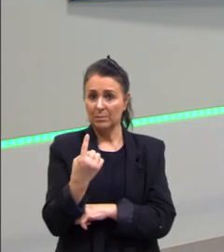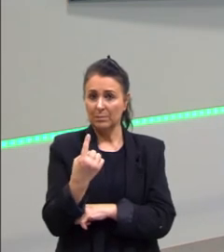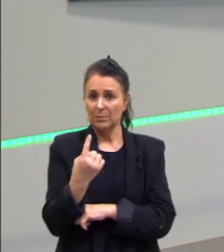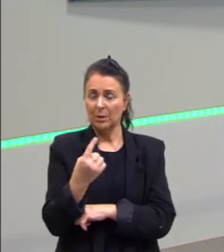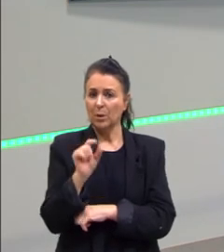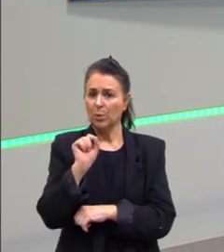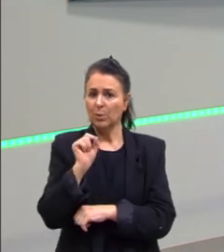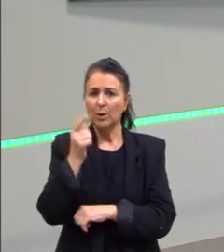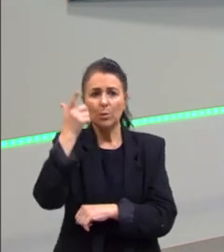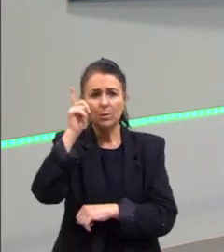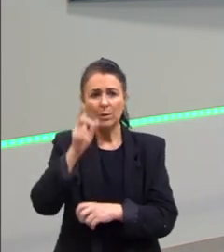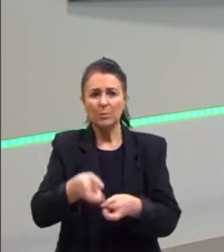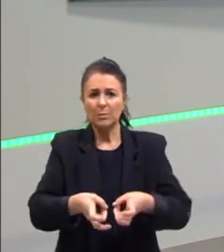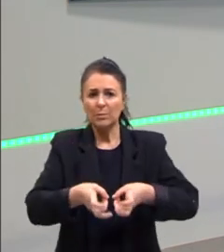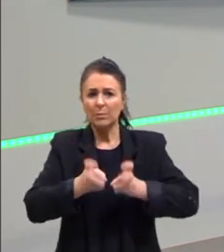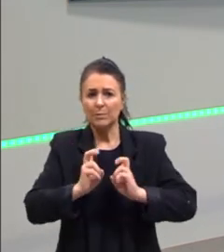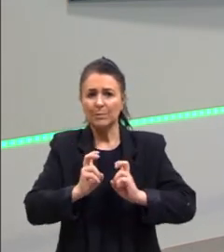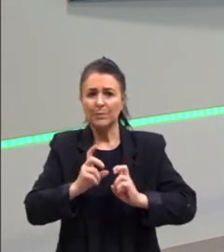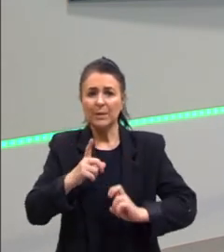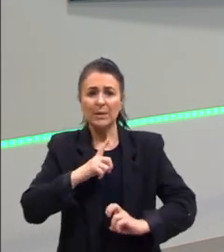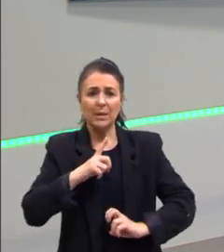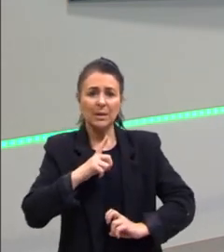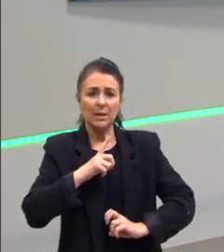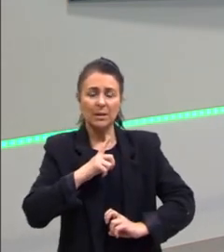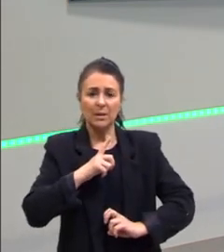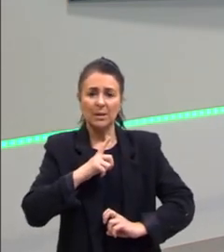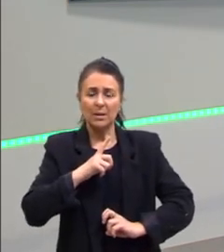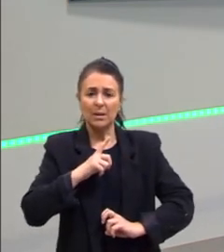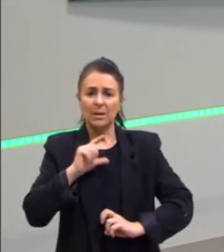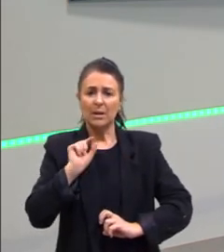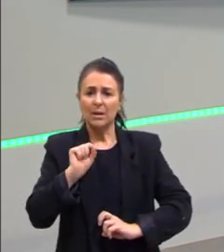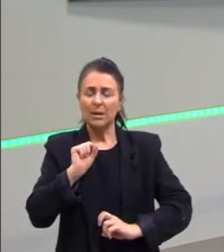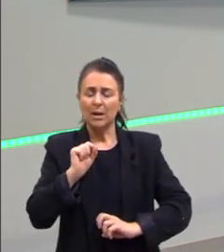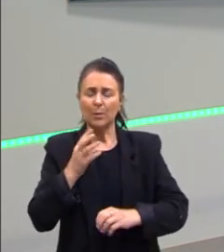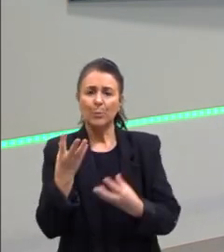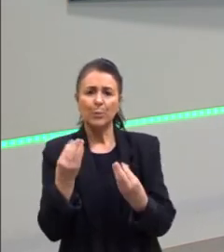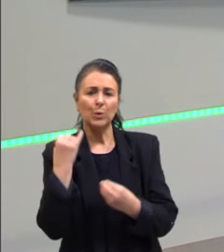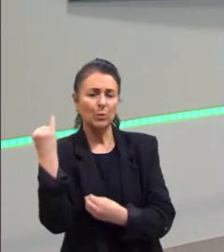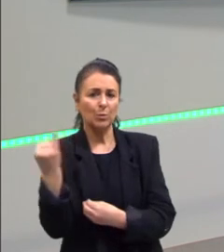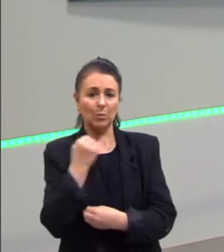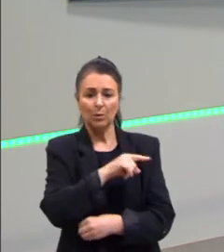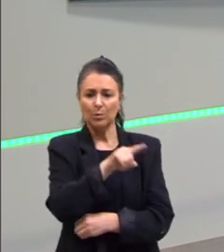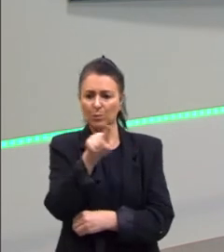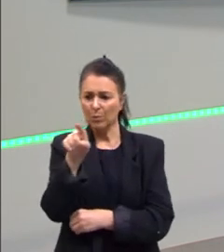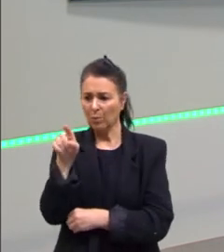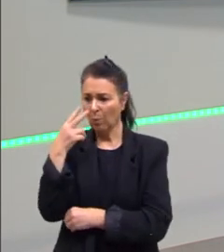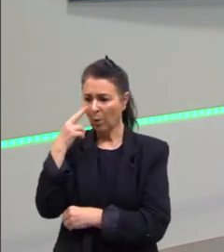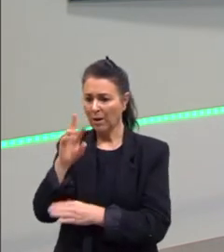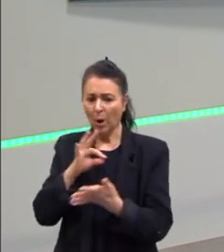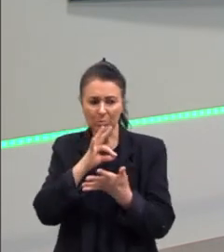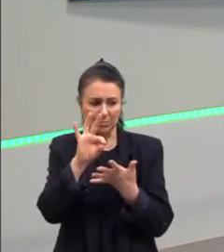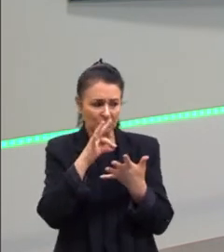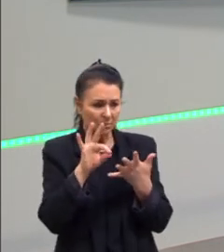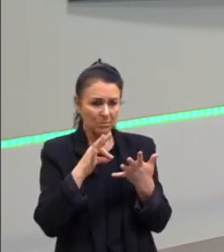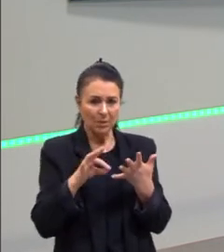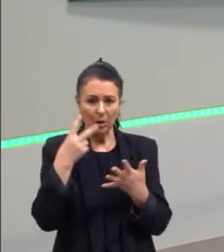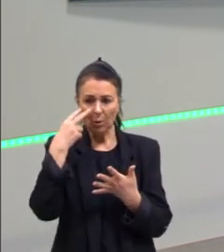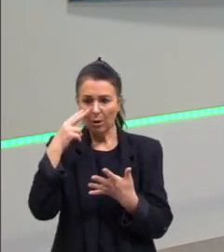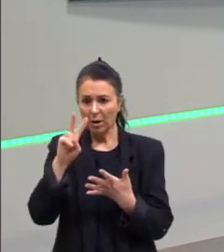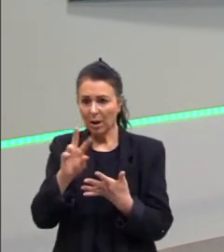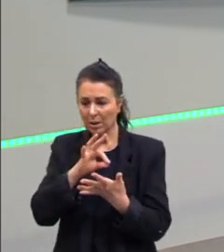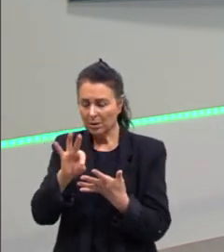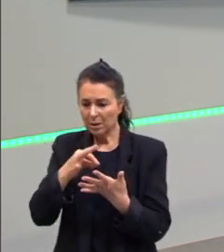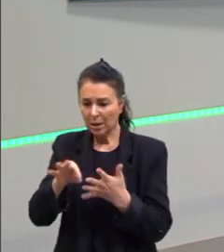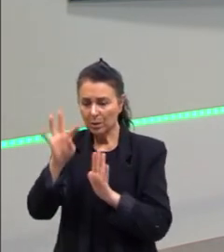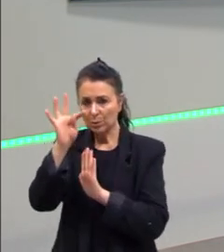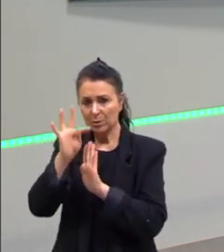O que nós conseguimos perceber? Que é muito importante você olhar os detalhes, olhar os detalhes do